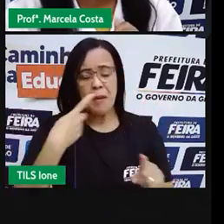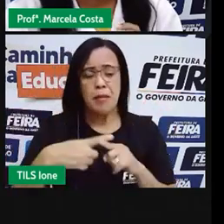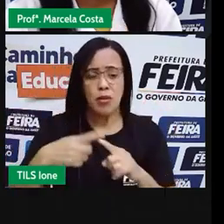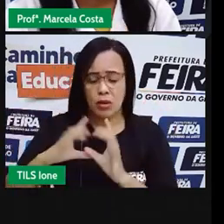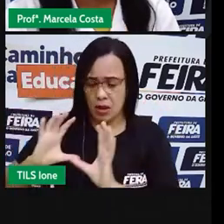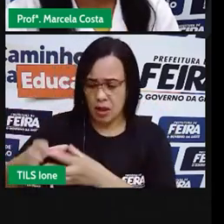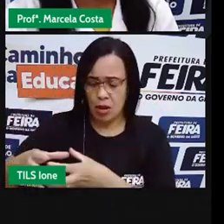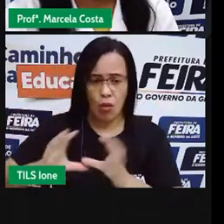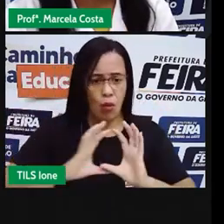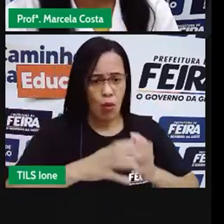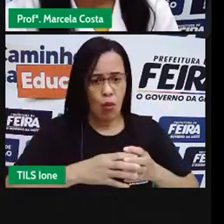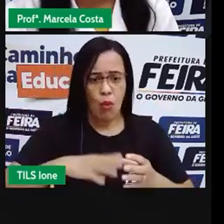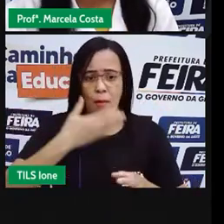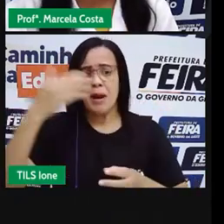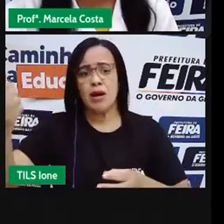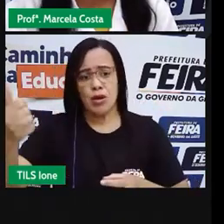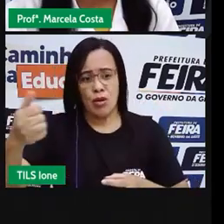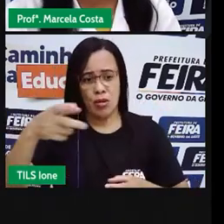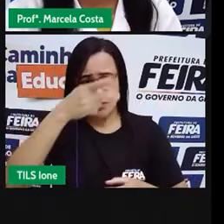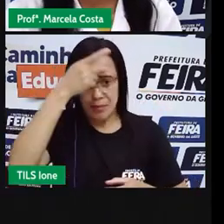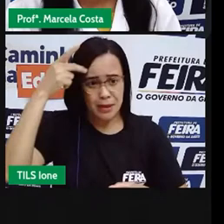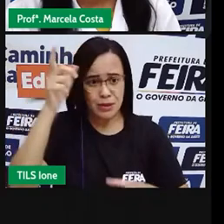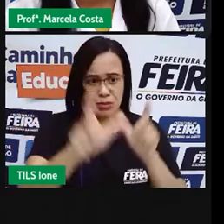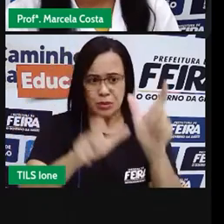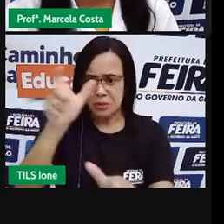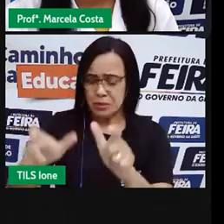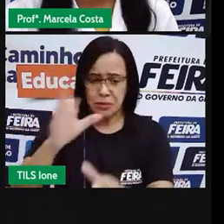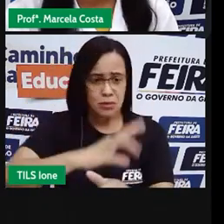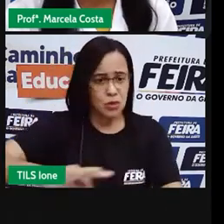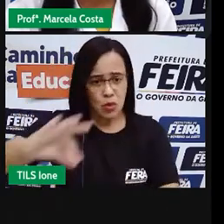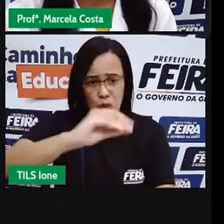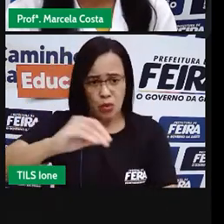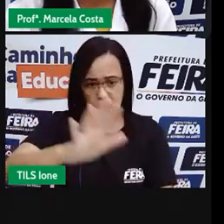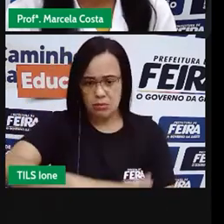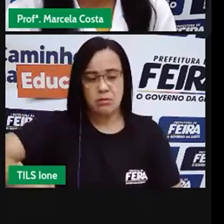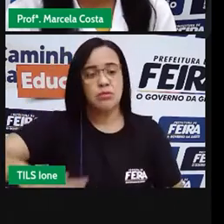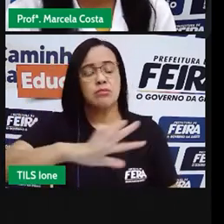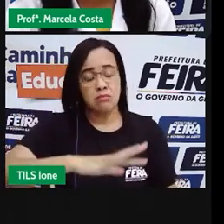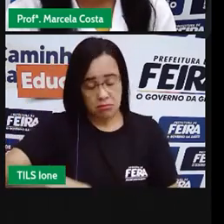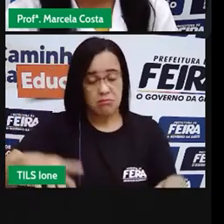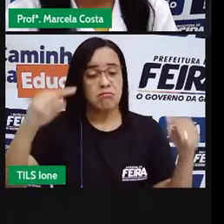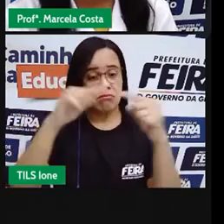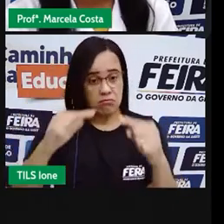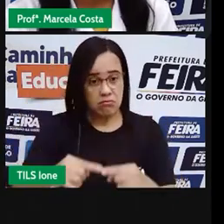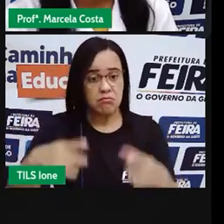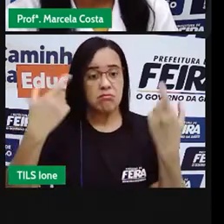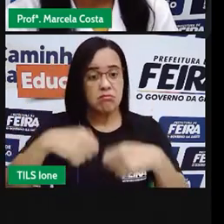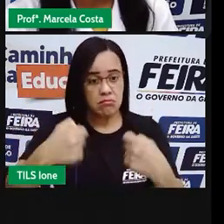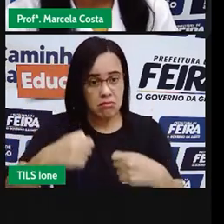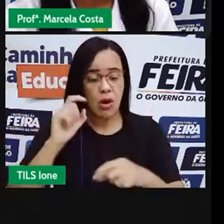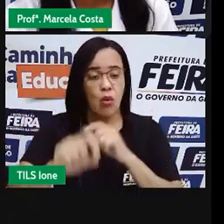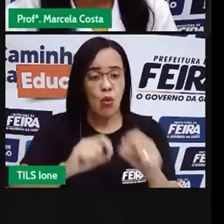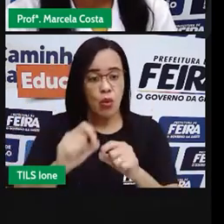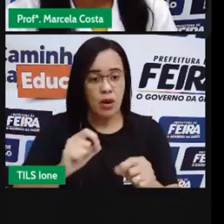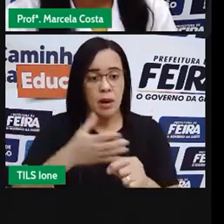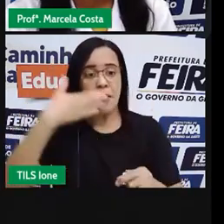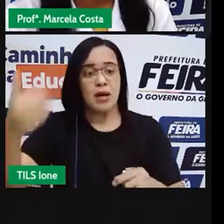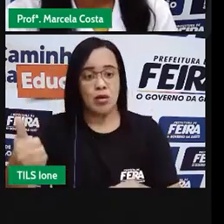certo? Para organizar os espaços e o comportamento dessas pessoas em um espaço.